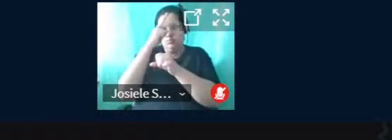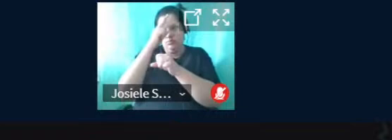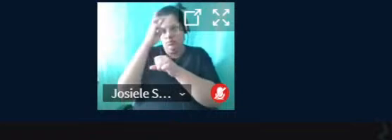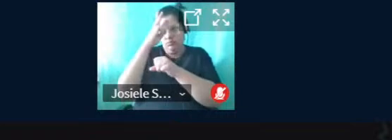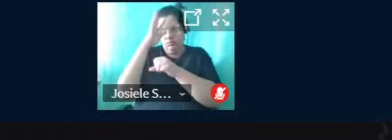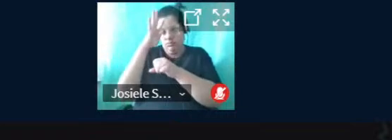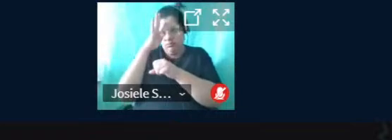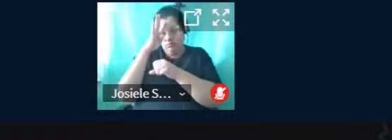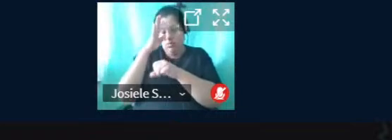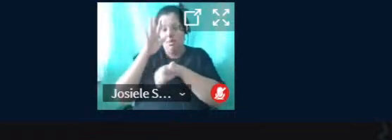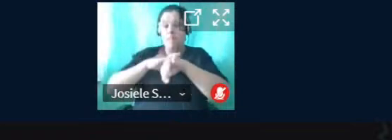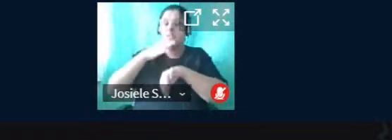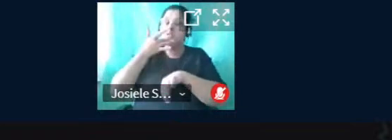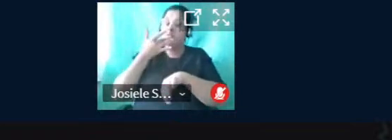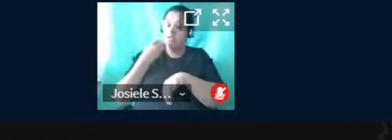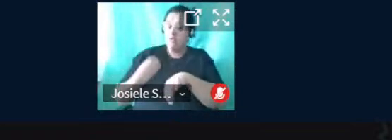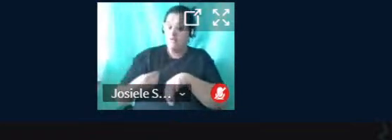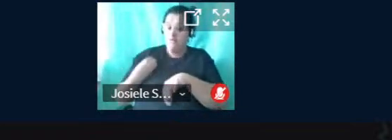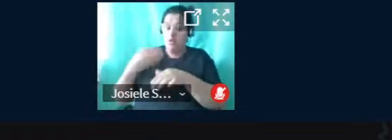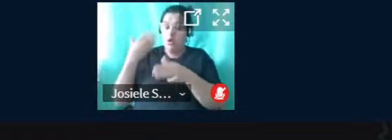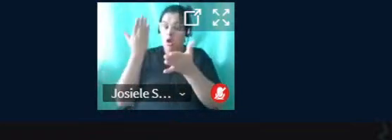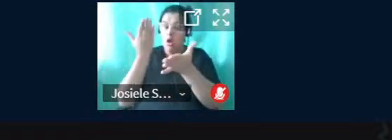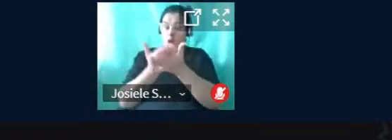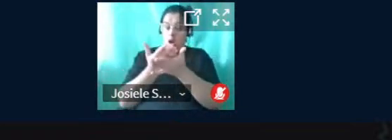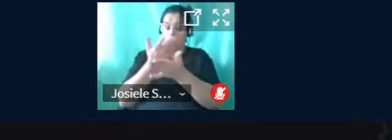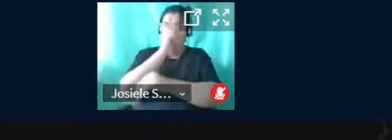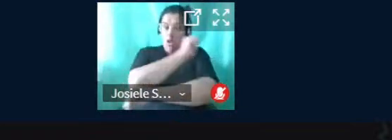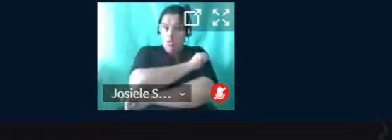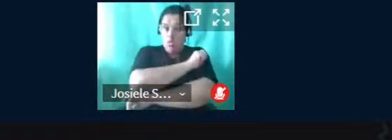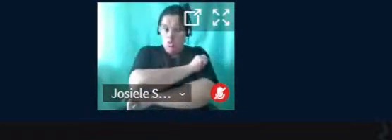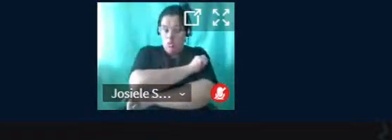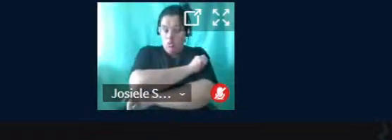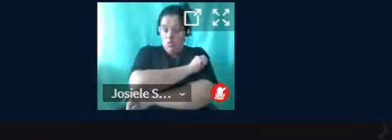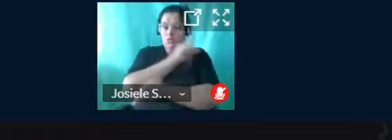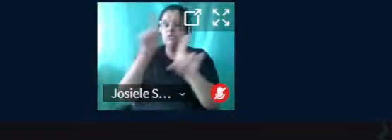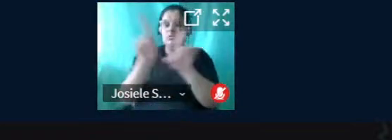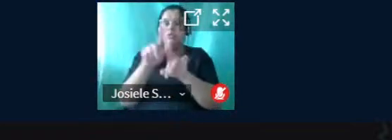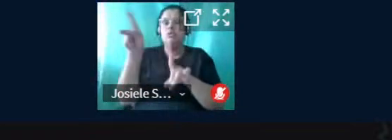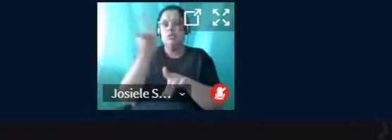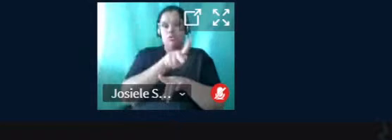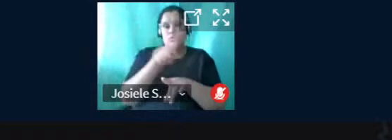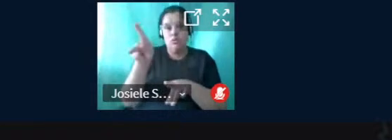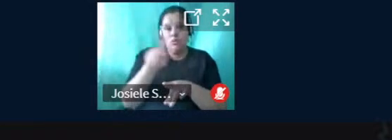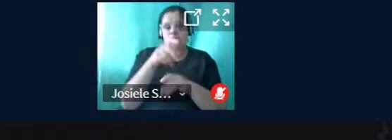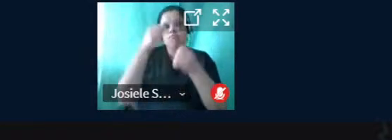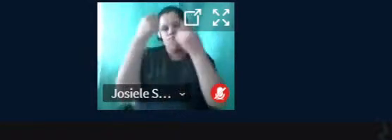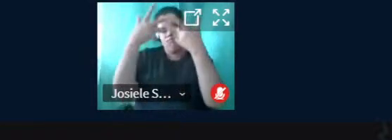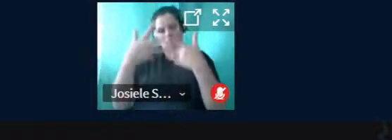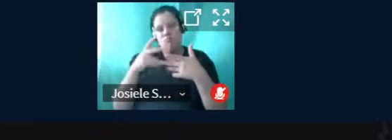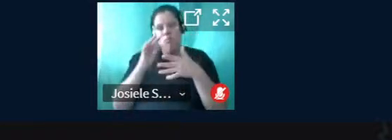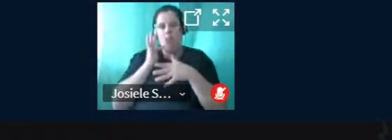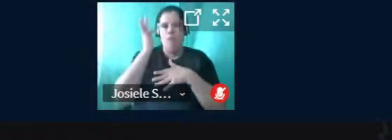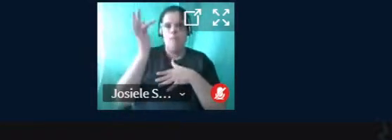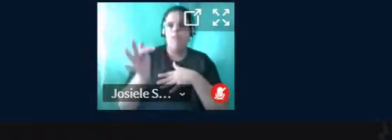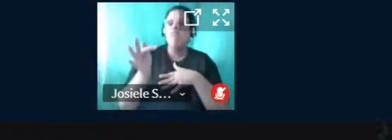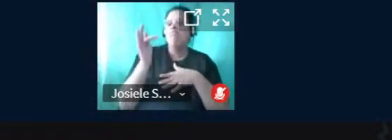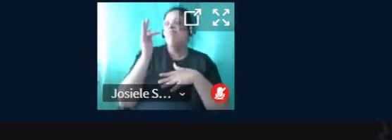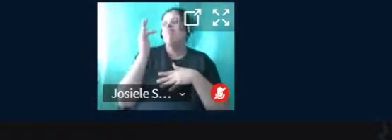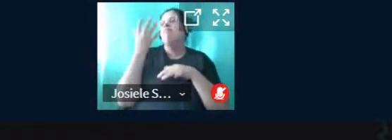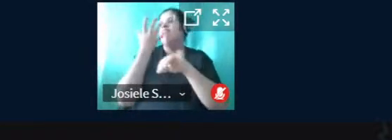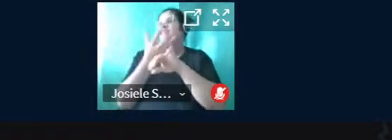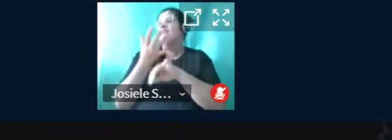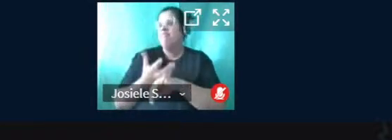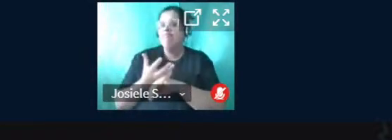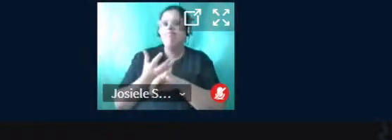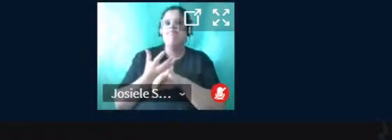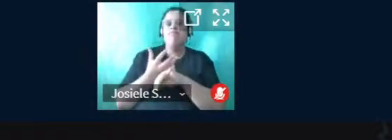Isso facilita demais, tanto a vida dos estudantes que estão estudando, quando os professores que forem explicar no futuro uma matéria, já